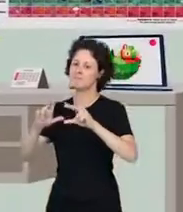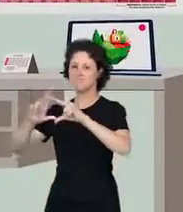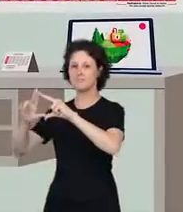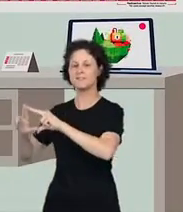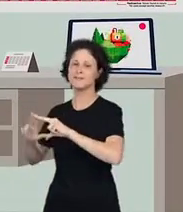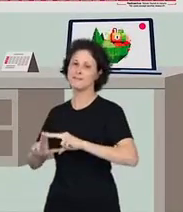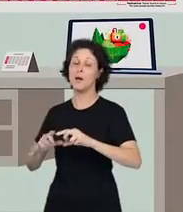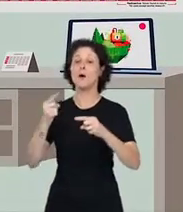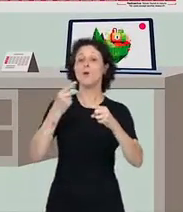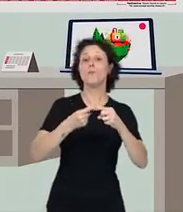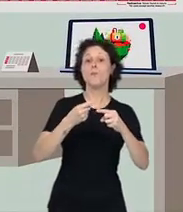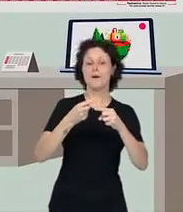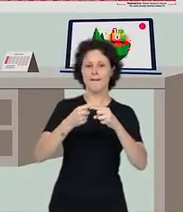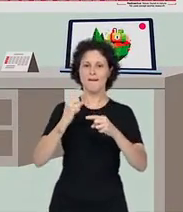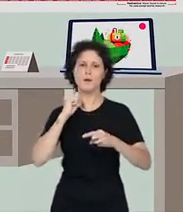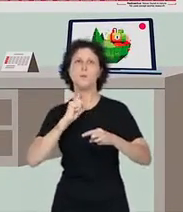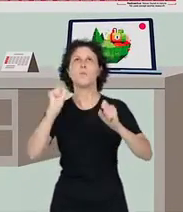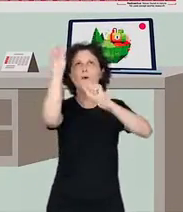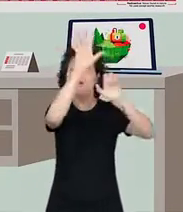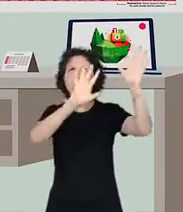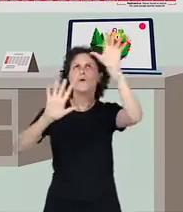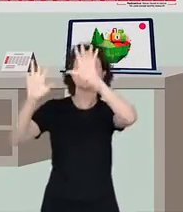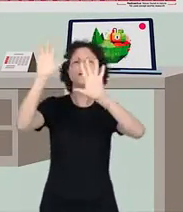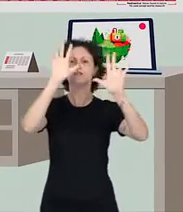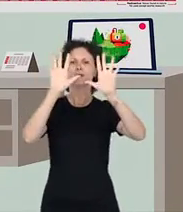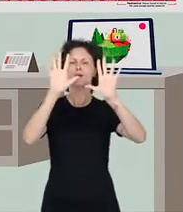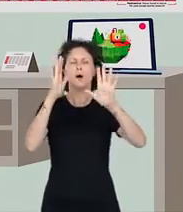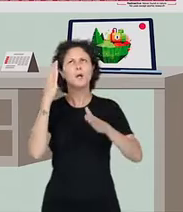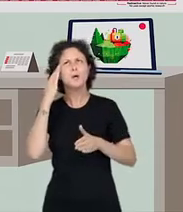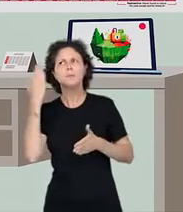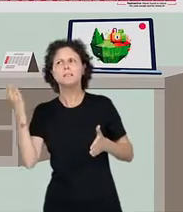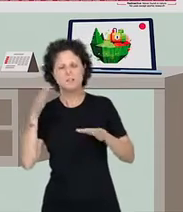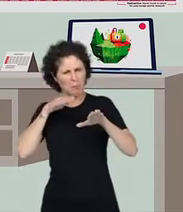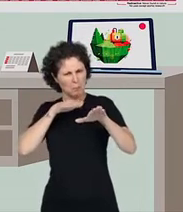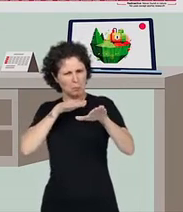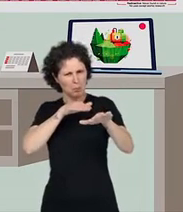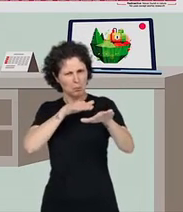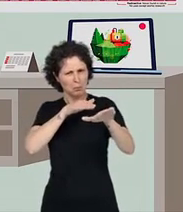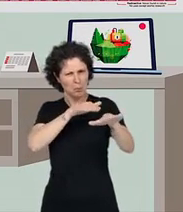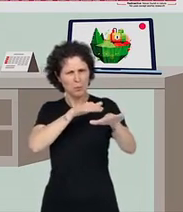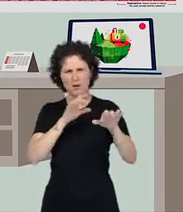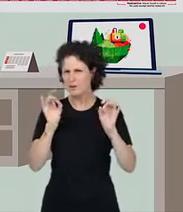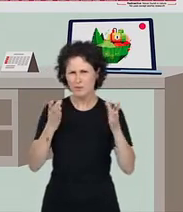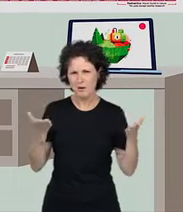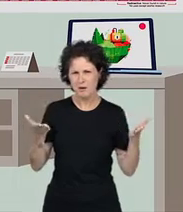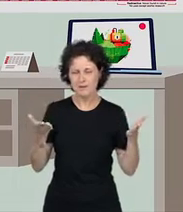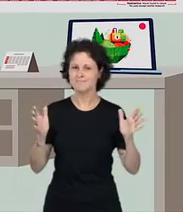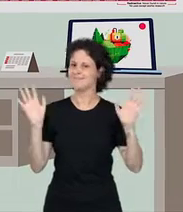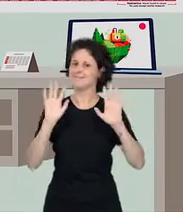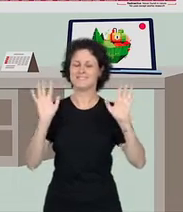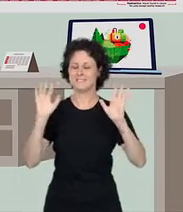Quando falamos sobre poluição do ar, pensamos nos carros das cidades como poluentes. Sim, eles poluem o ar,